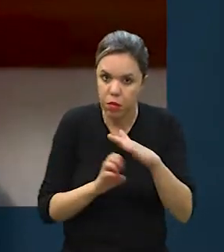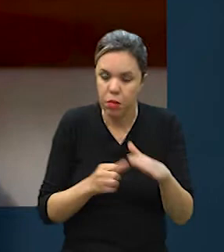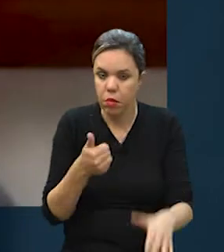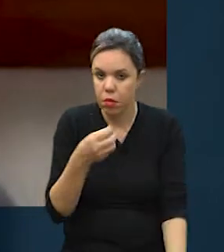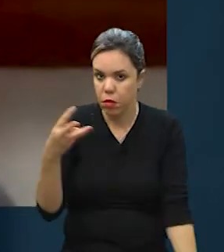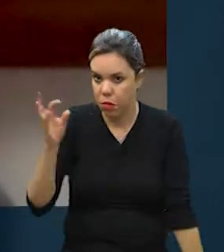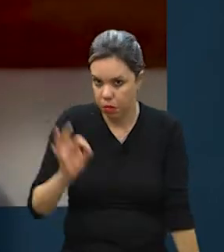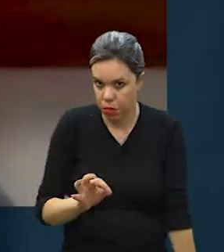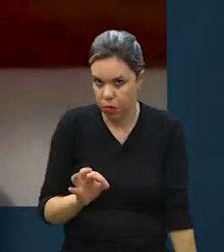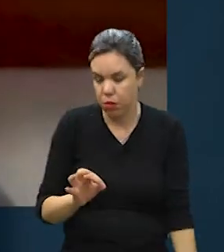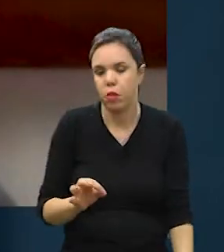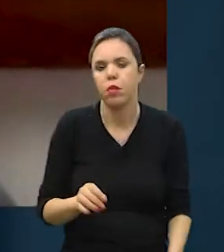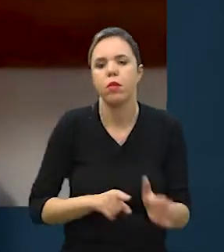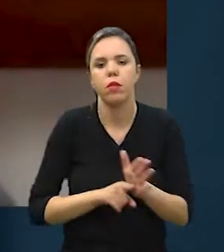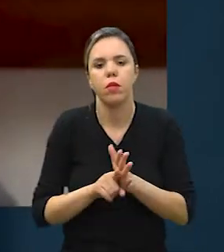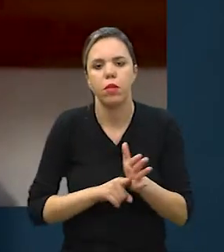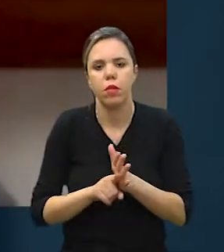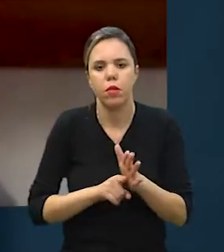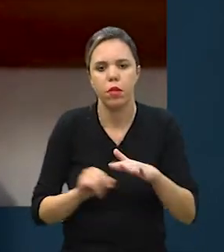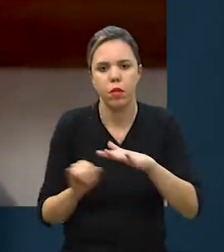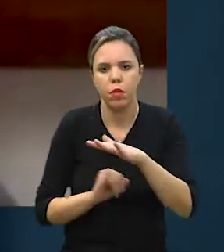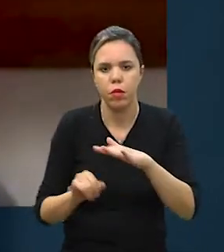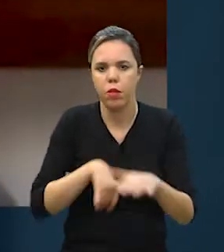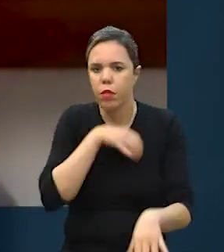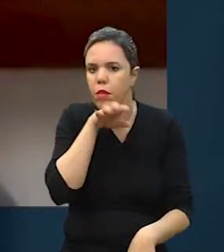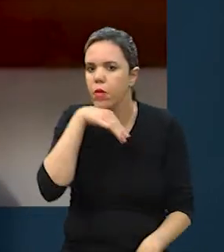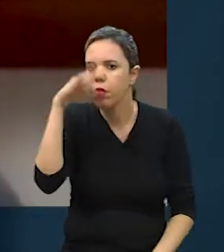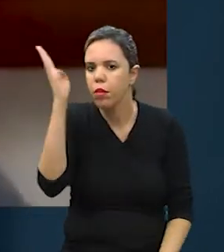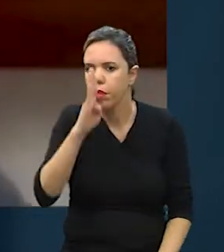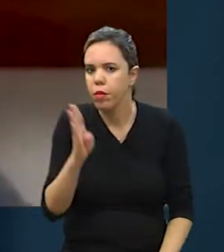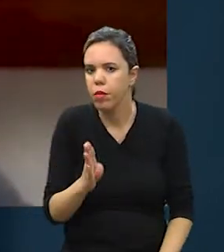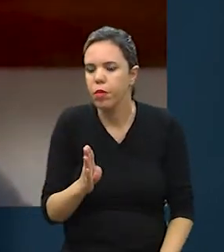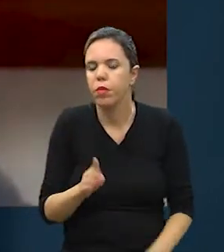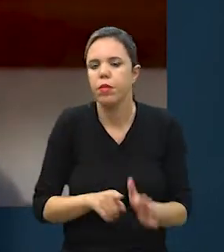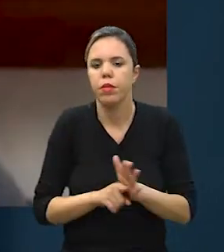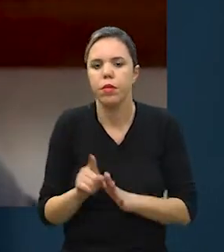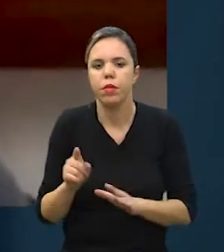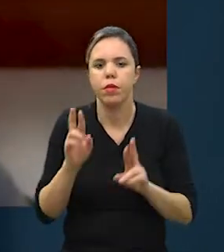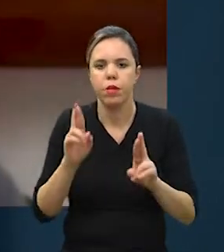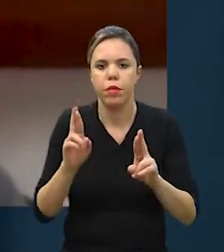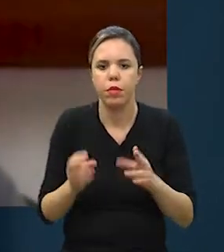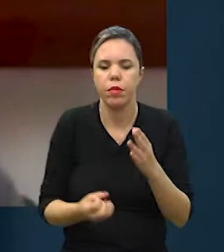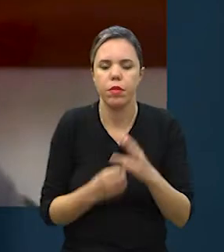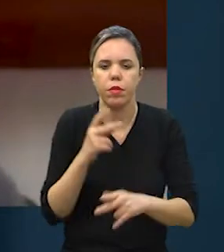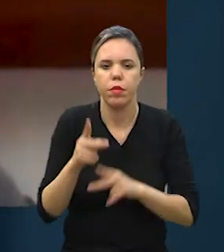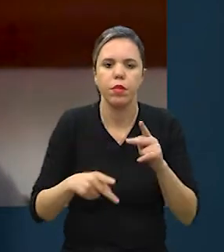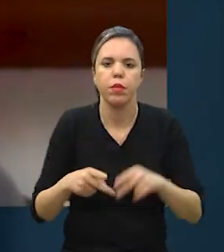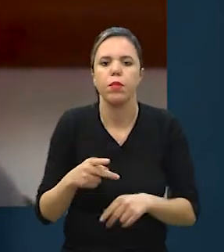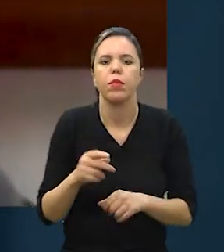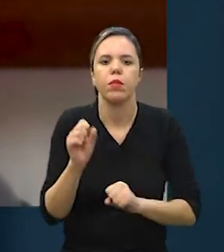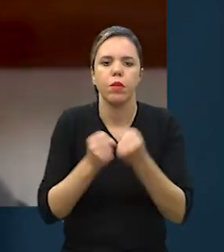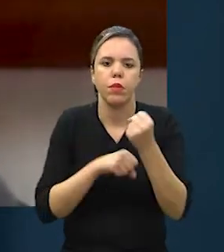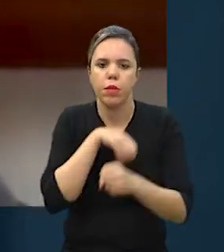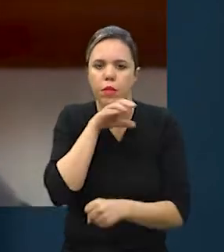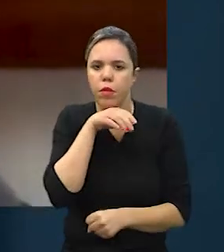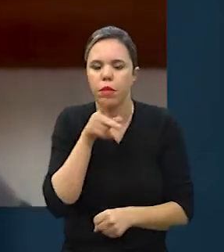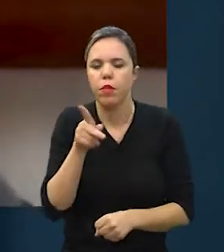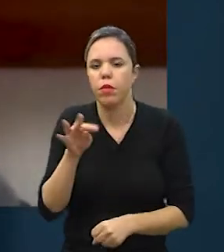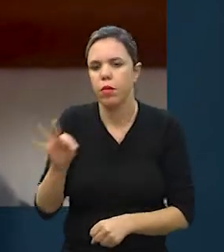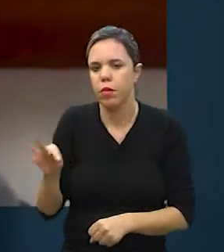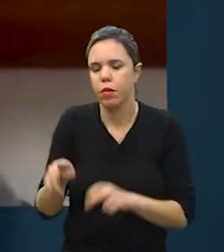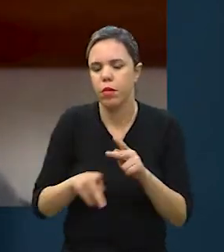por volta de 13%, segundo o Instituto PET Brasil. E isso já era esperado pelas pessoas na indústria PET,